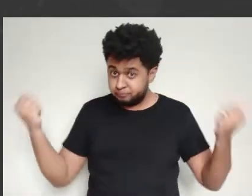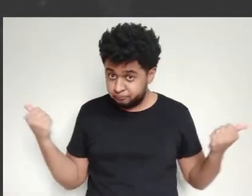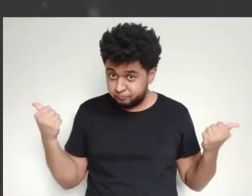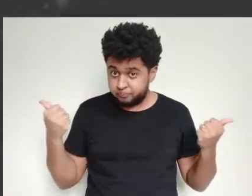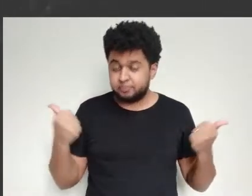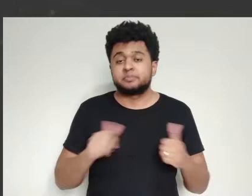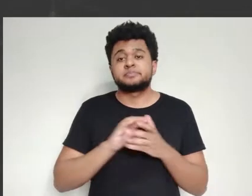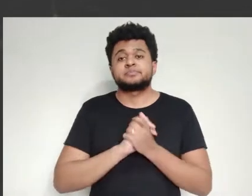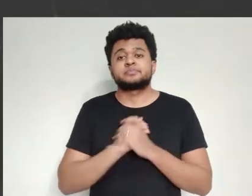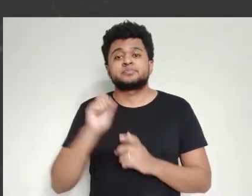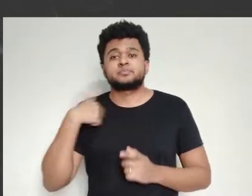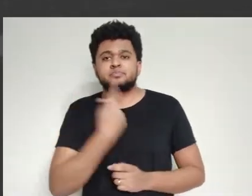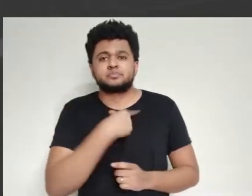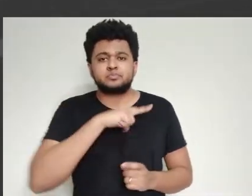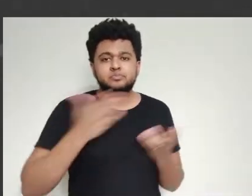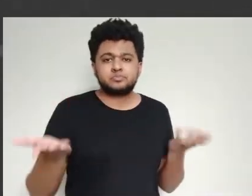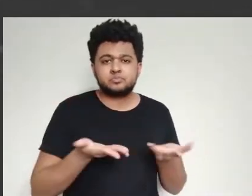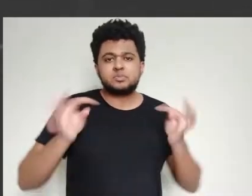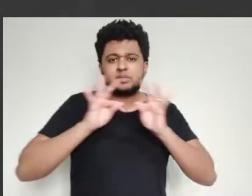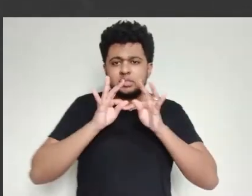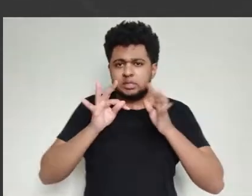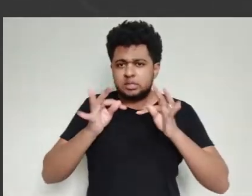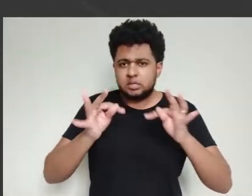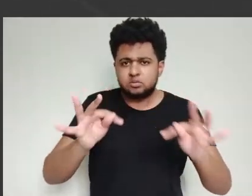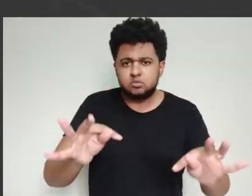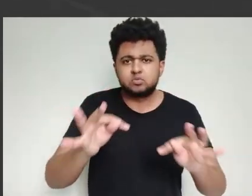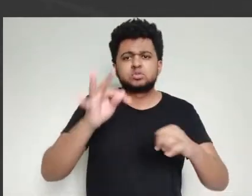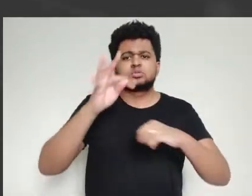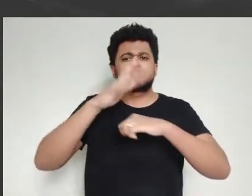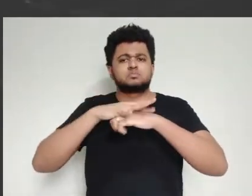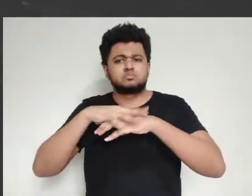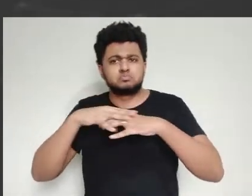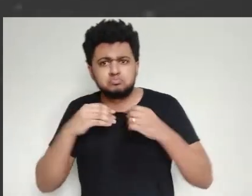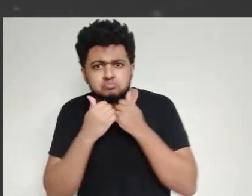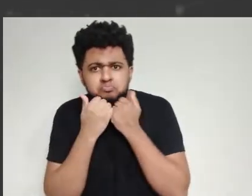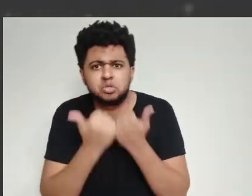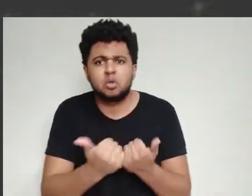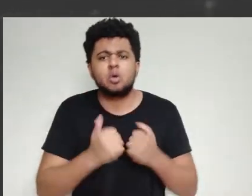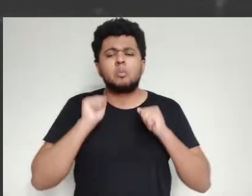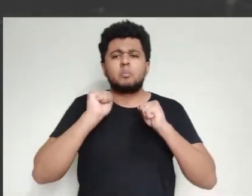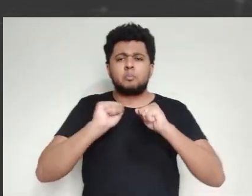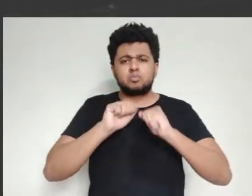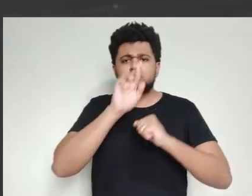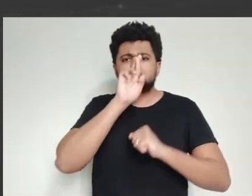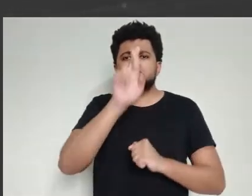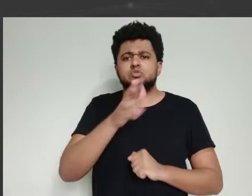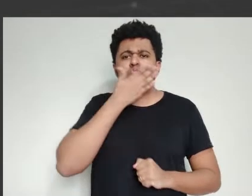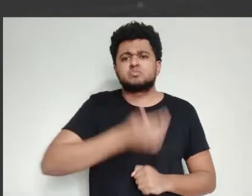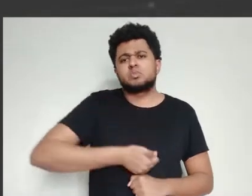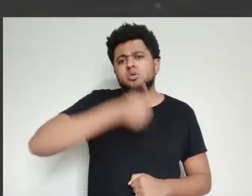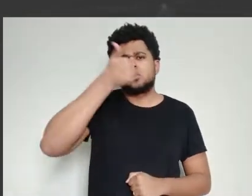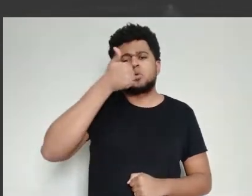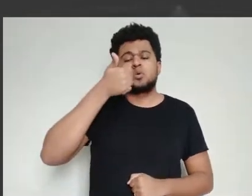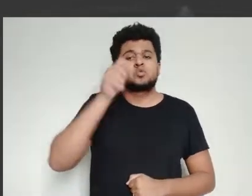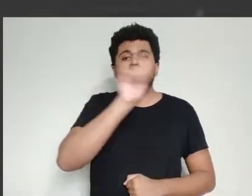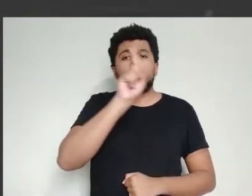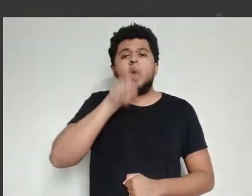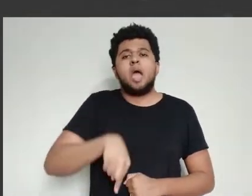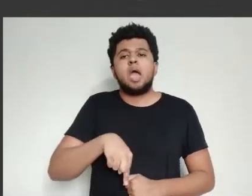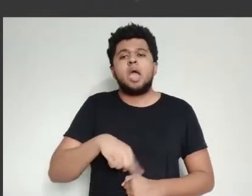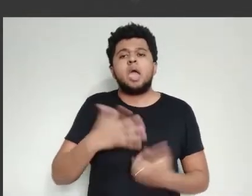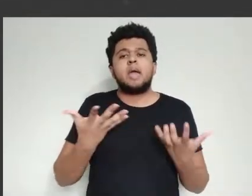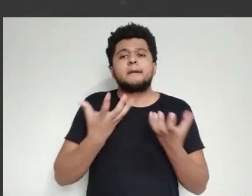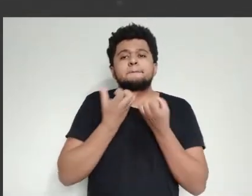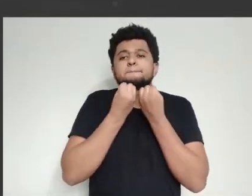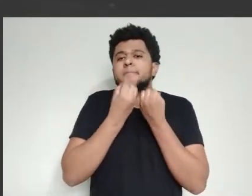formas de a gente fazer vacina. A gente não tem qual é a melhor, o